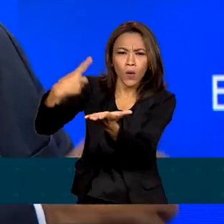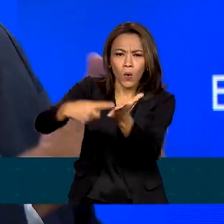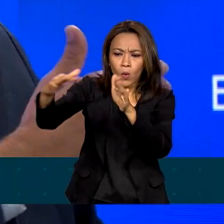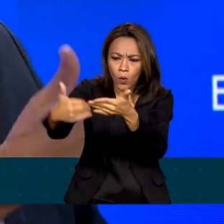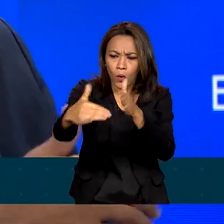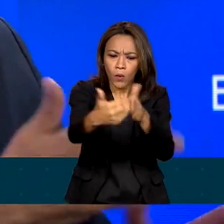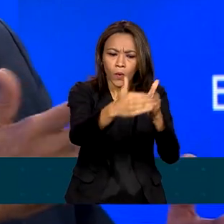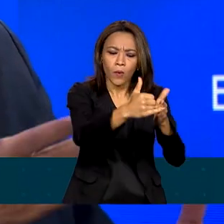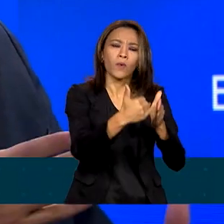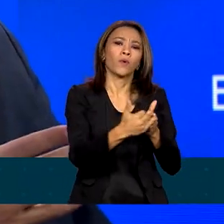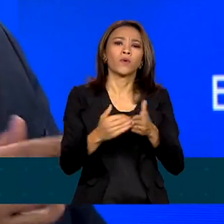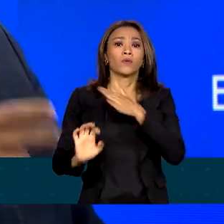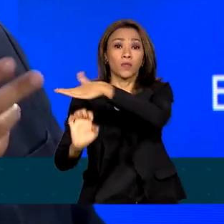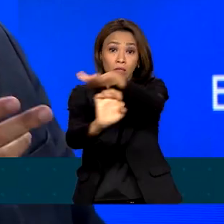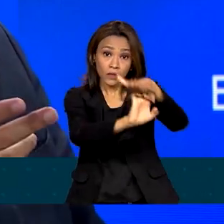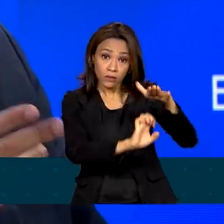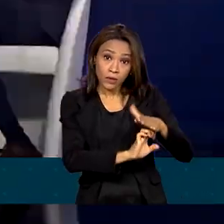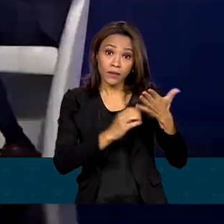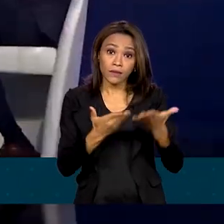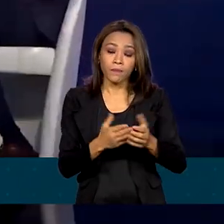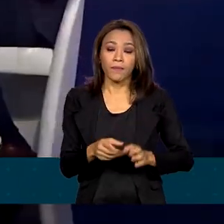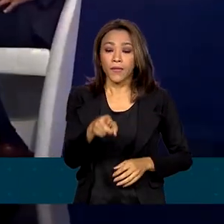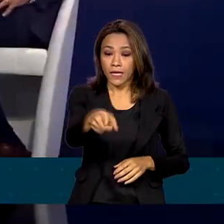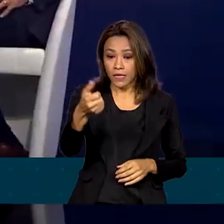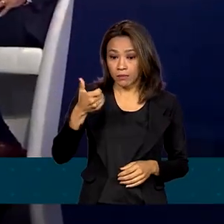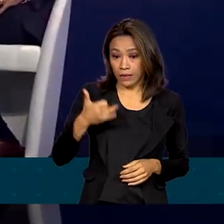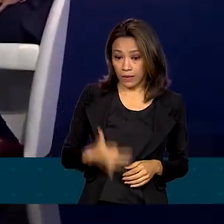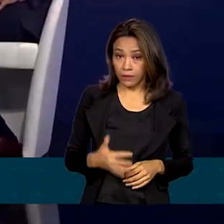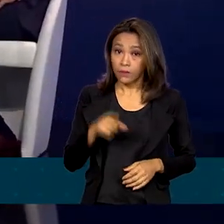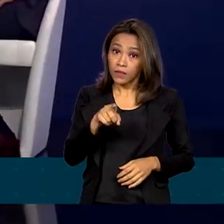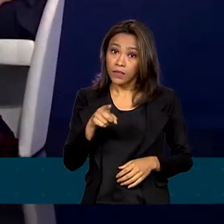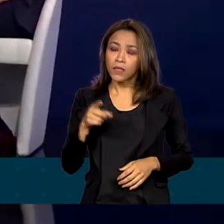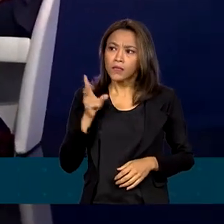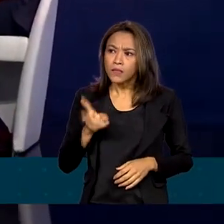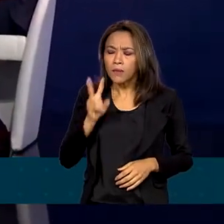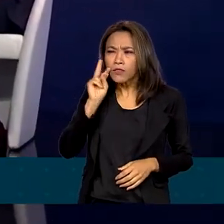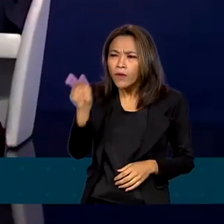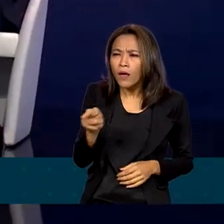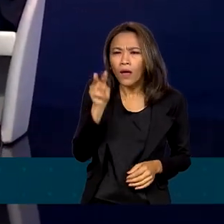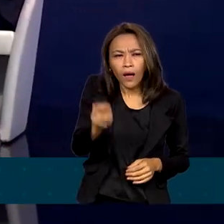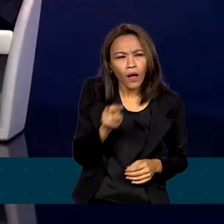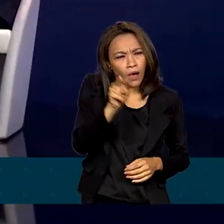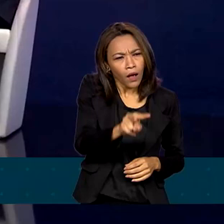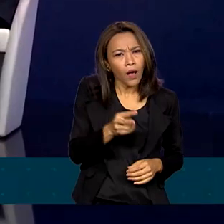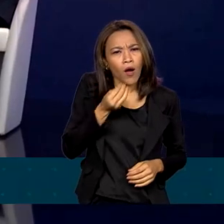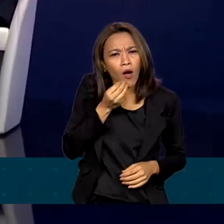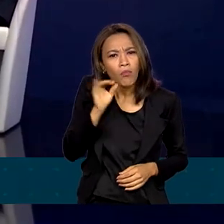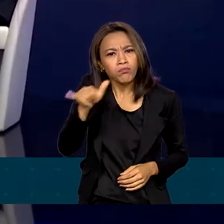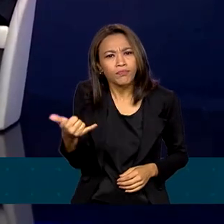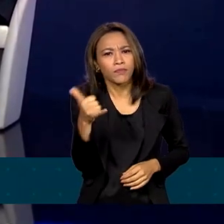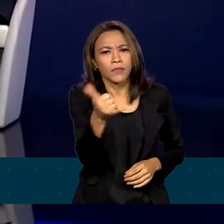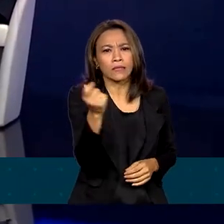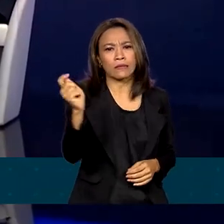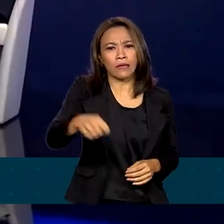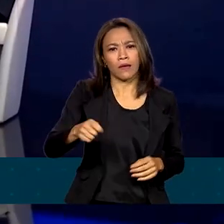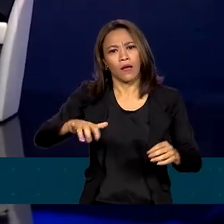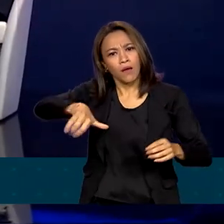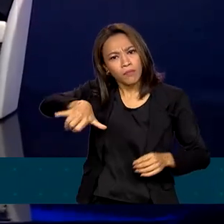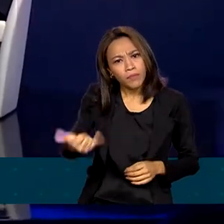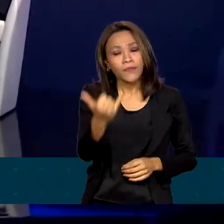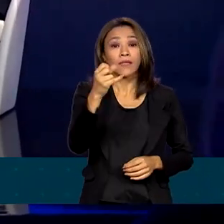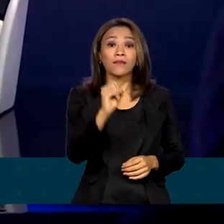financeiro. Em todo canto você olha, você vê oportunidades que serão mais bem aproveitadas se houver